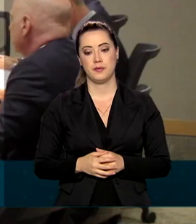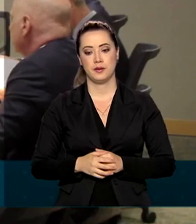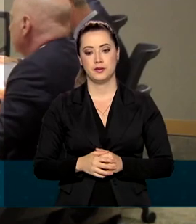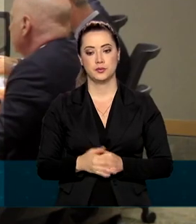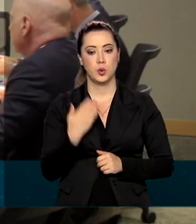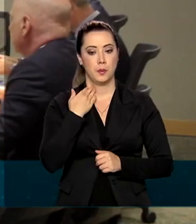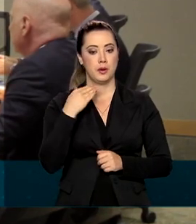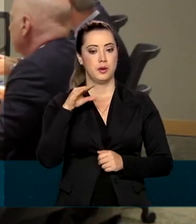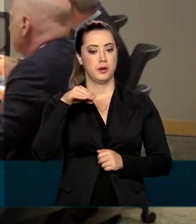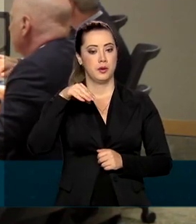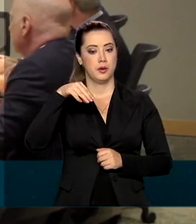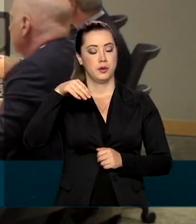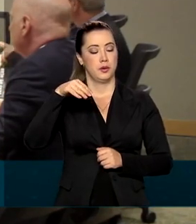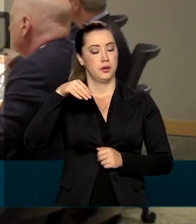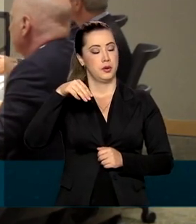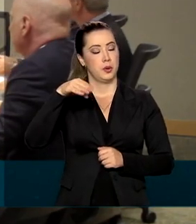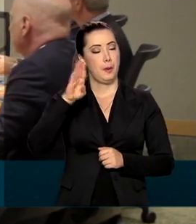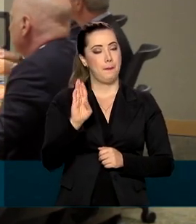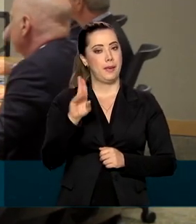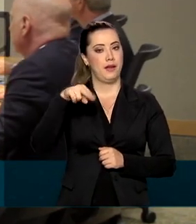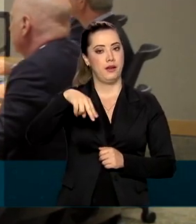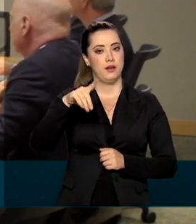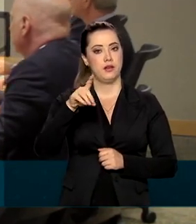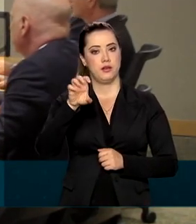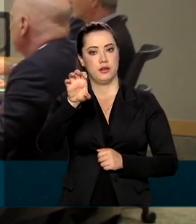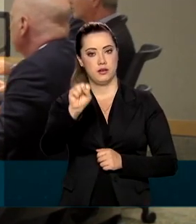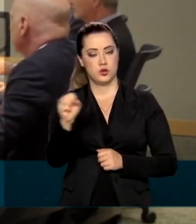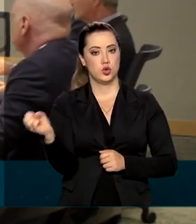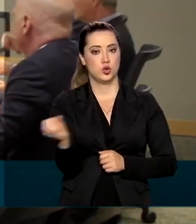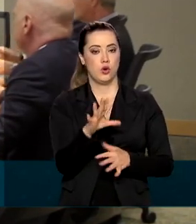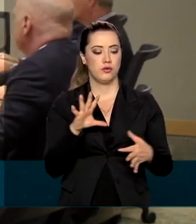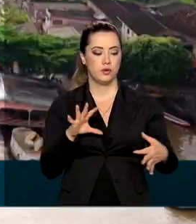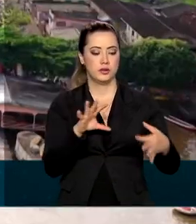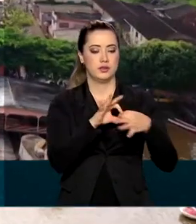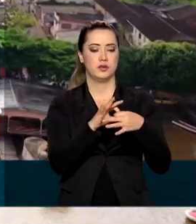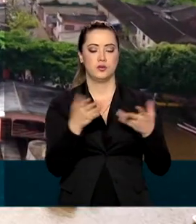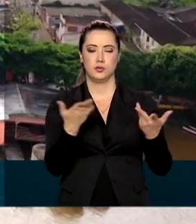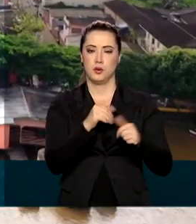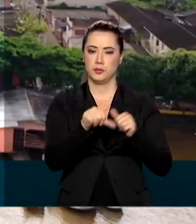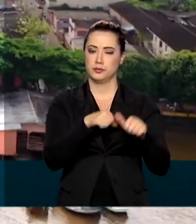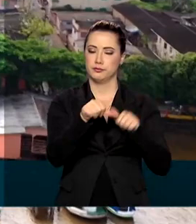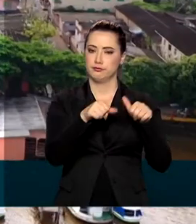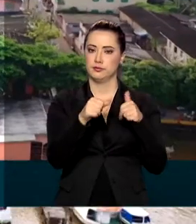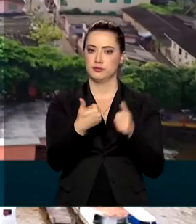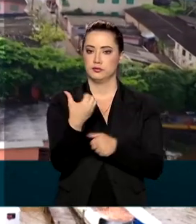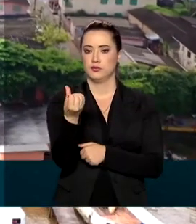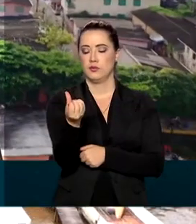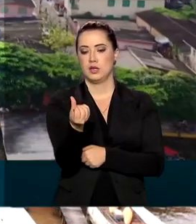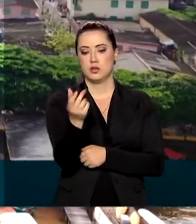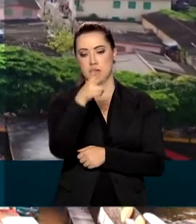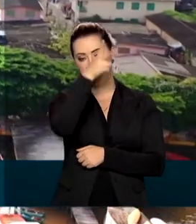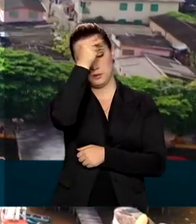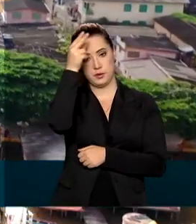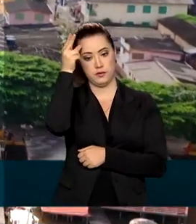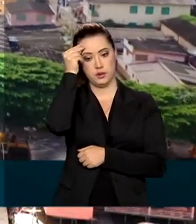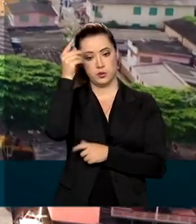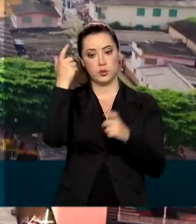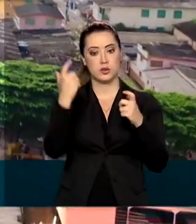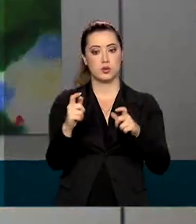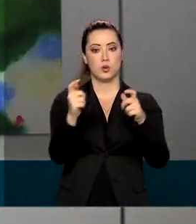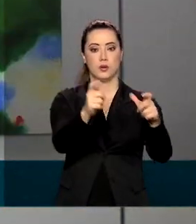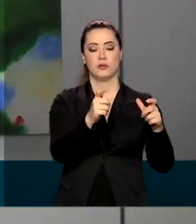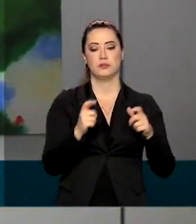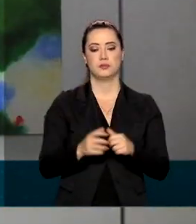BNDES é um recente parceiro do projeto para a modernização das 16 prefeituras do arquipélago.